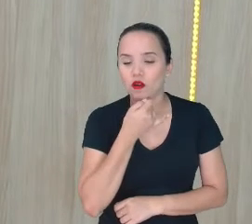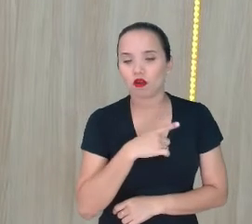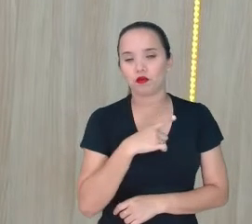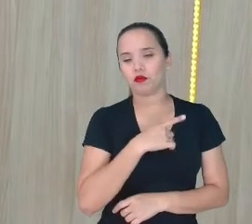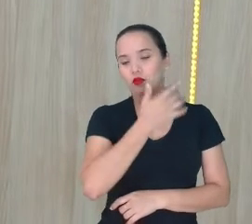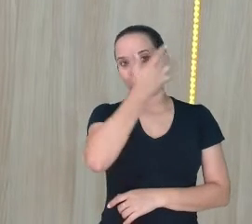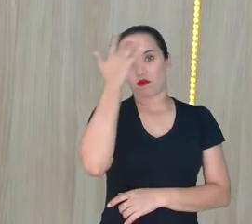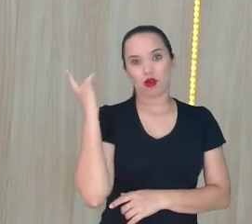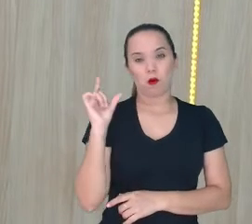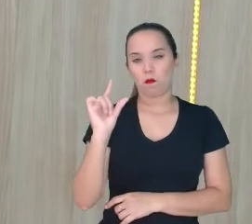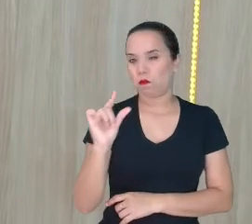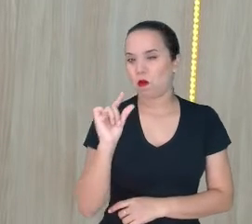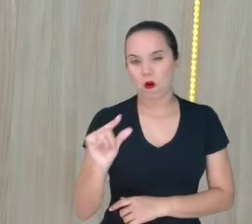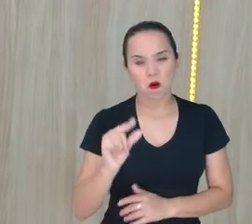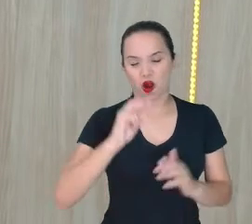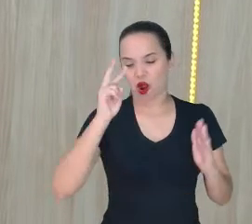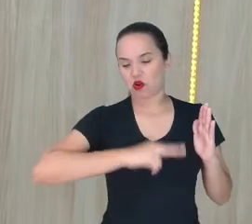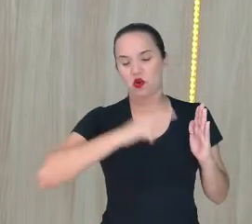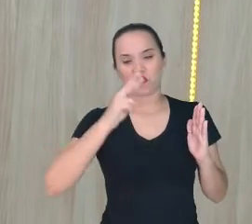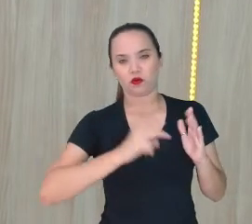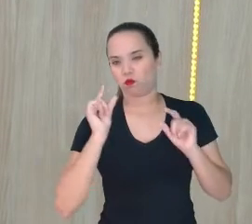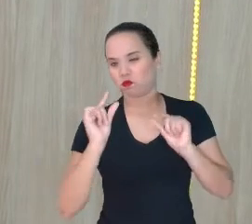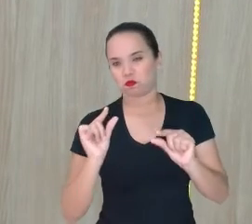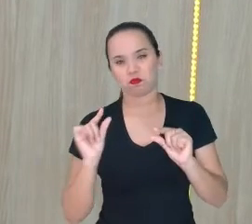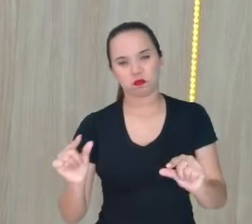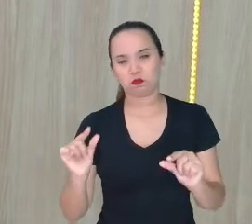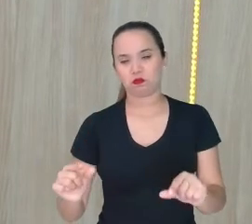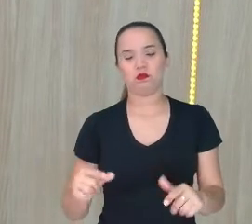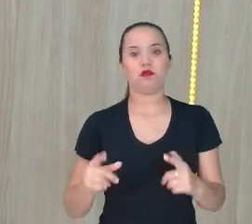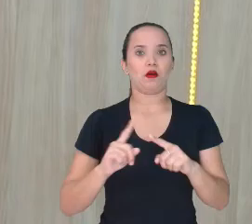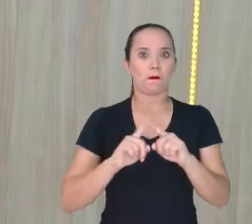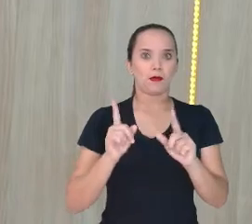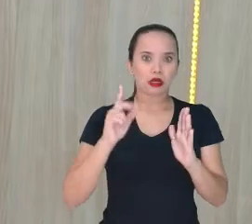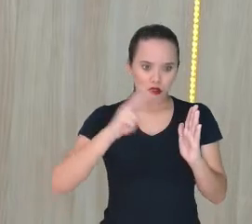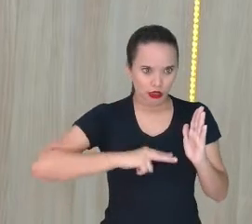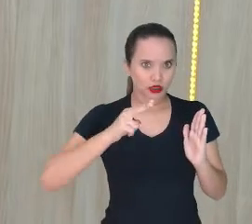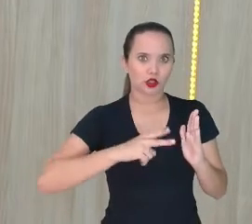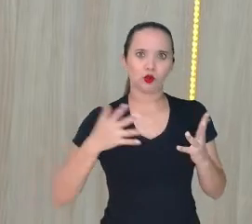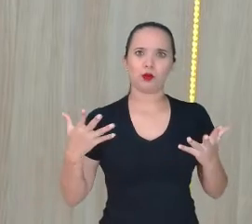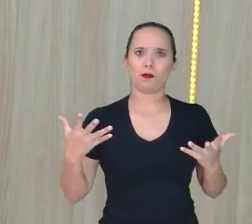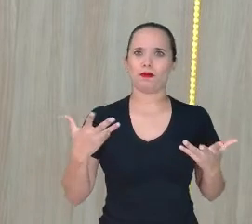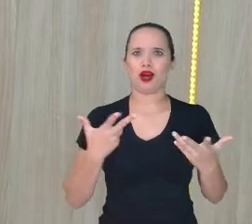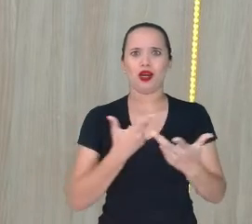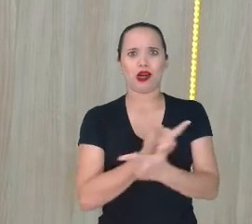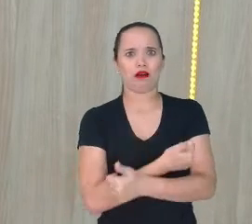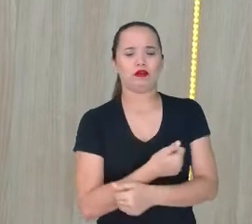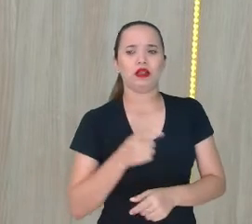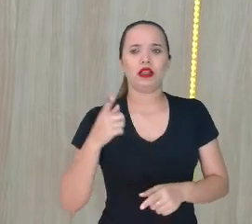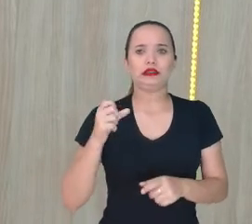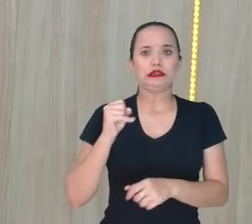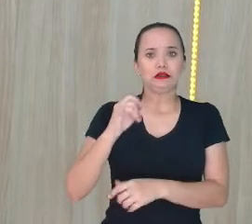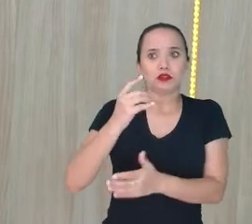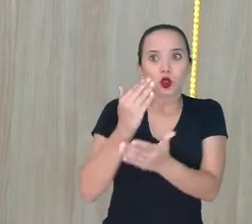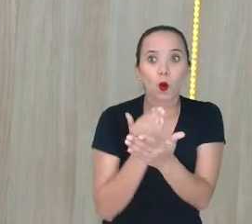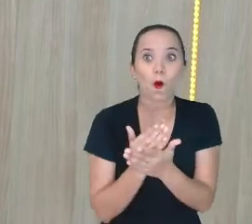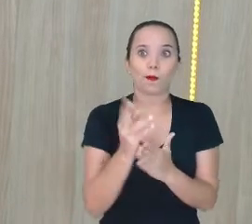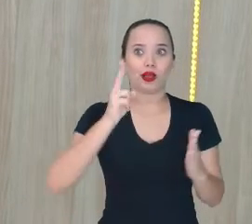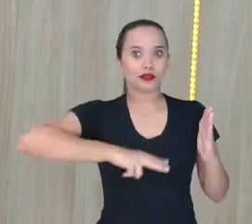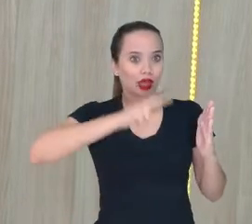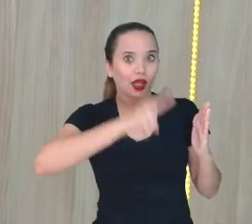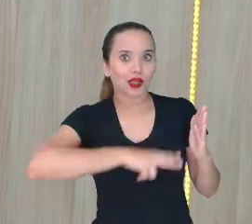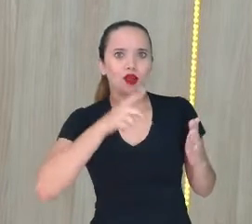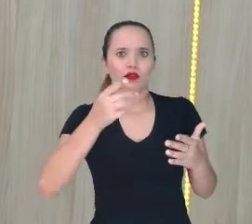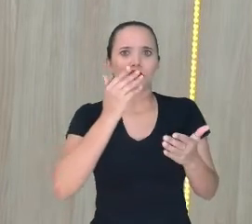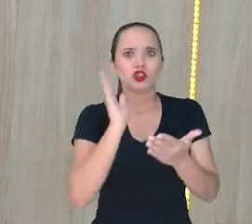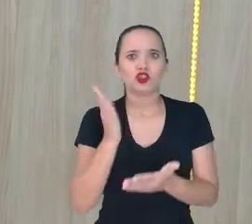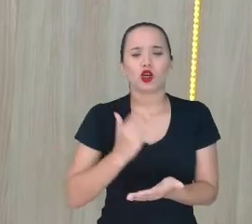por pessoa E a leitura Ela é fantástica A pessoa está através de leitura Quando você começa a ler Você vai trabalhando A sua